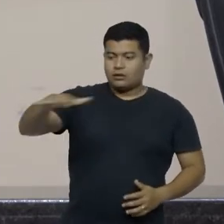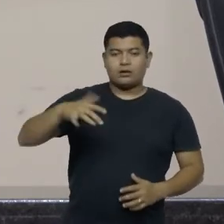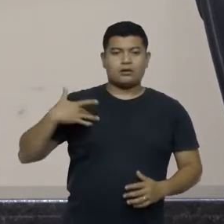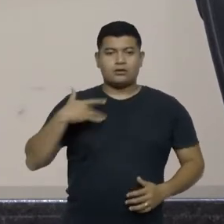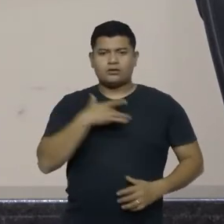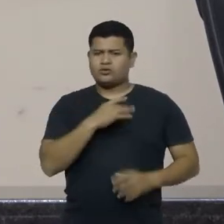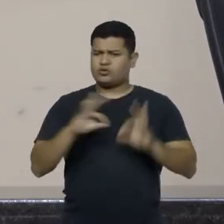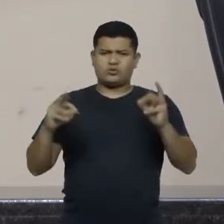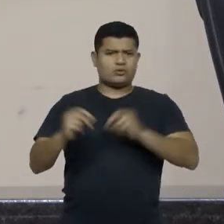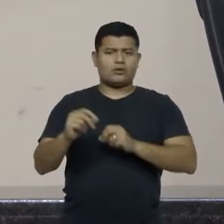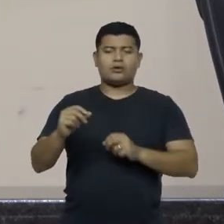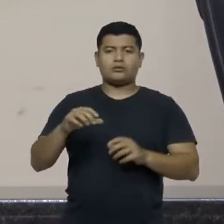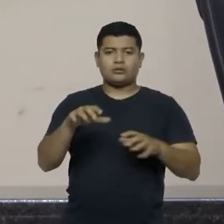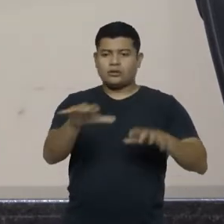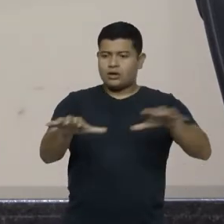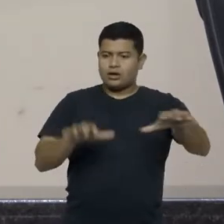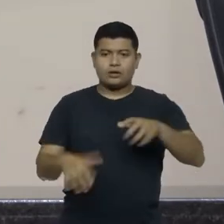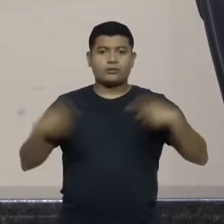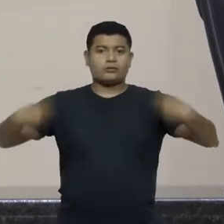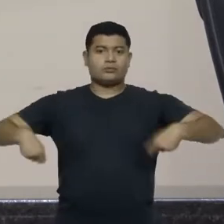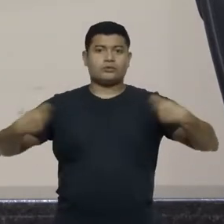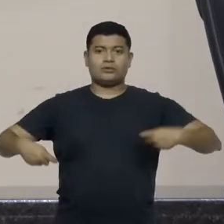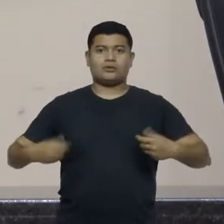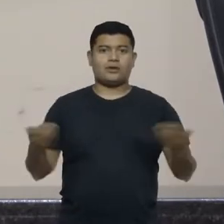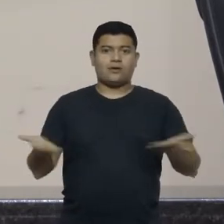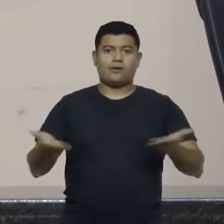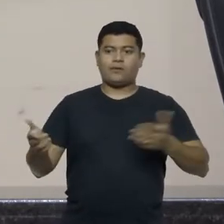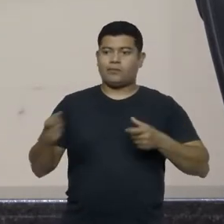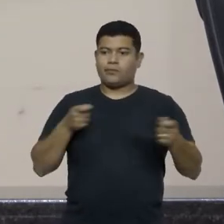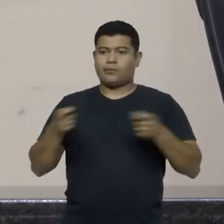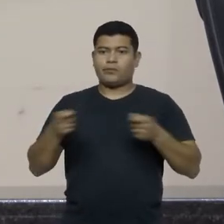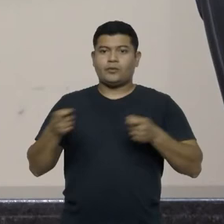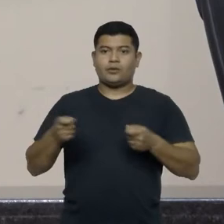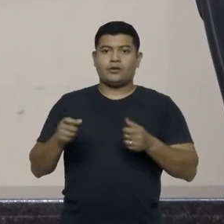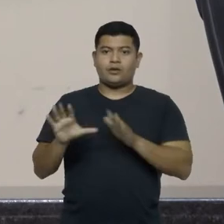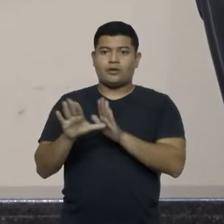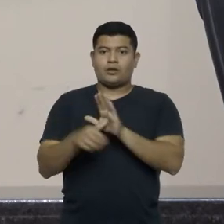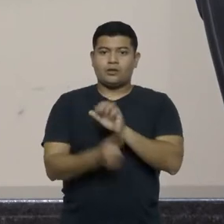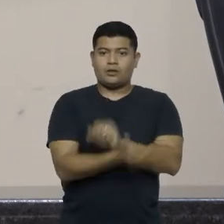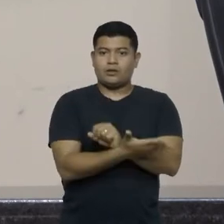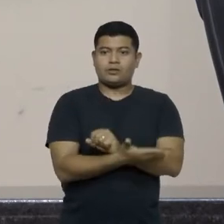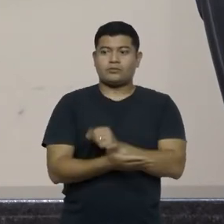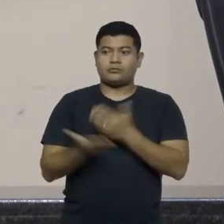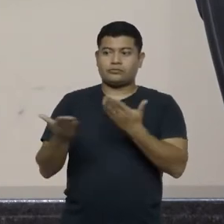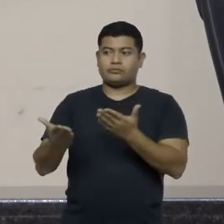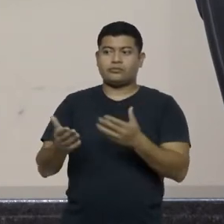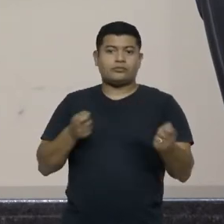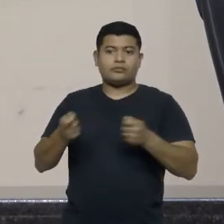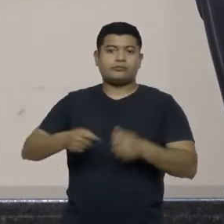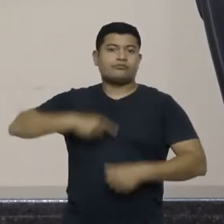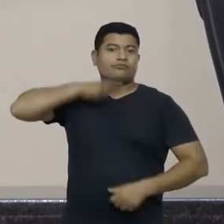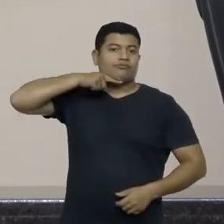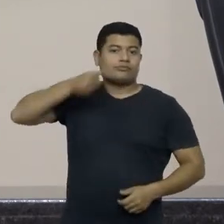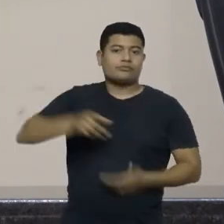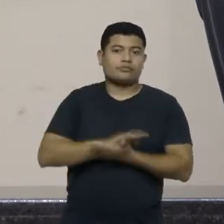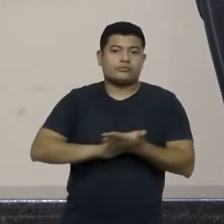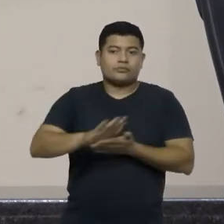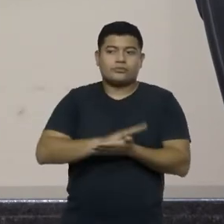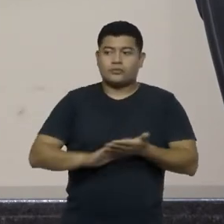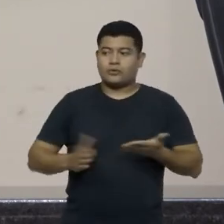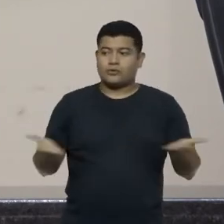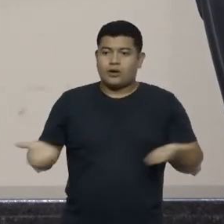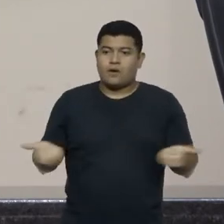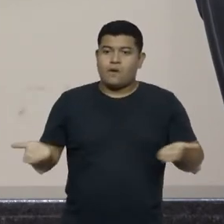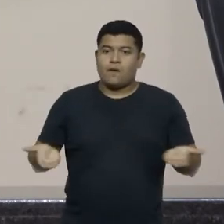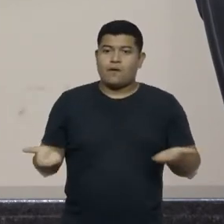as áreas uma controladoria que na corrupção não controlou nada vão fazer criar